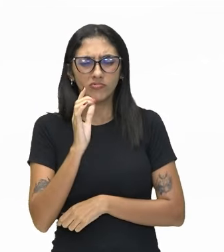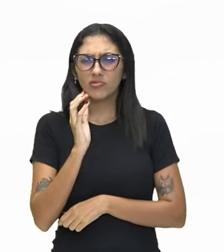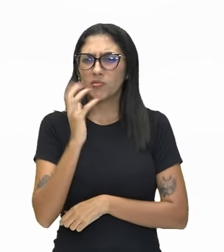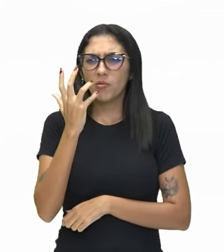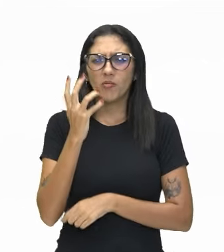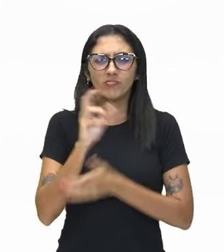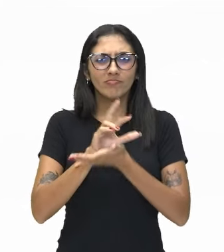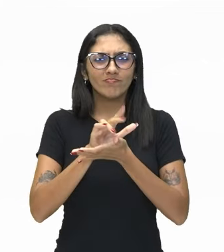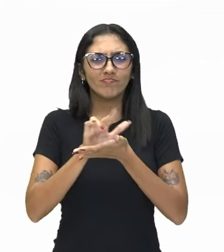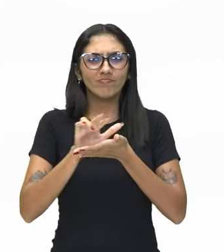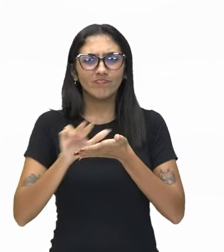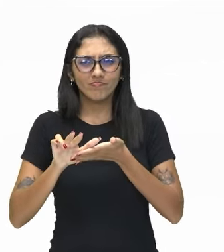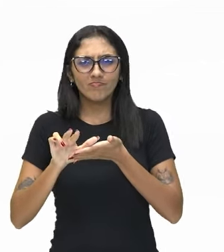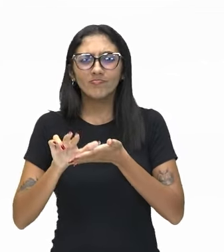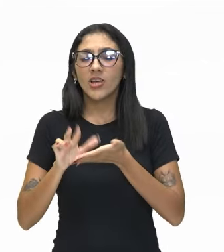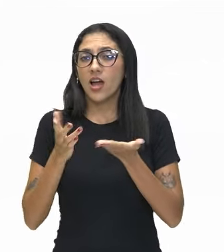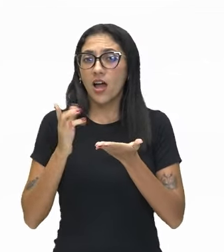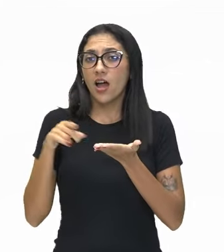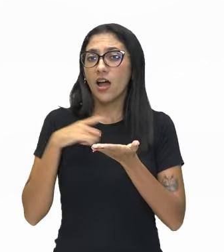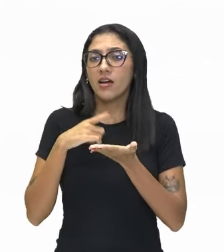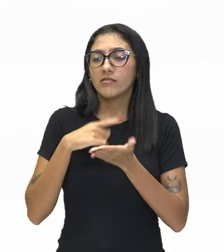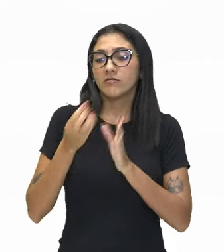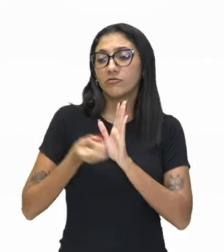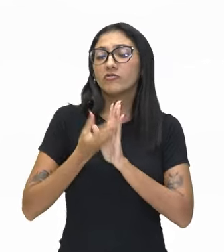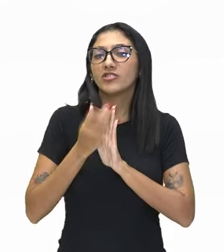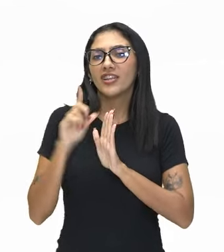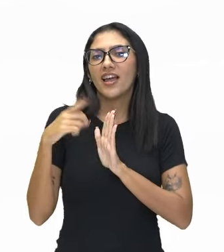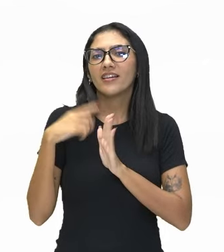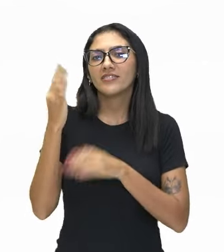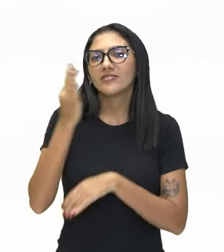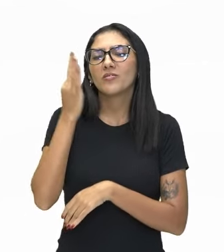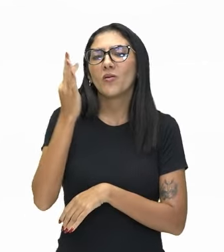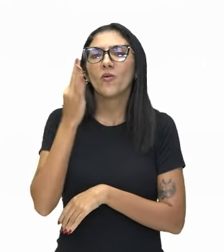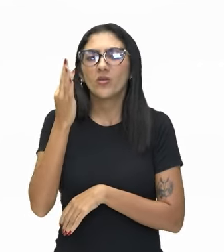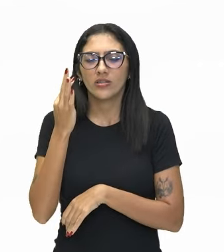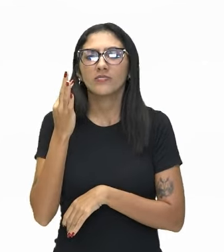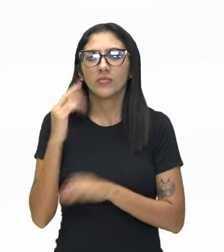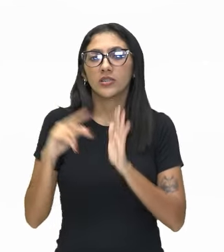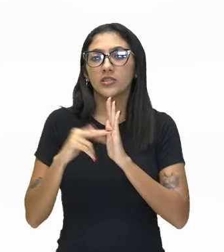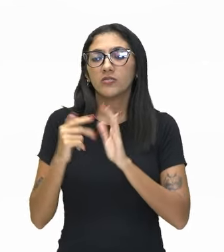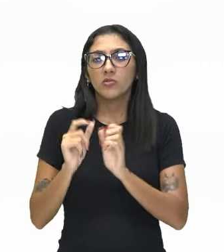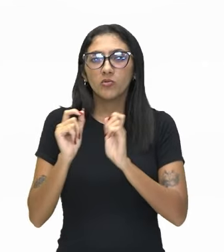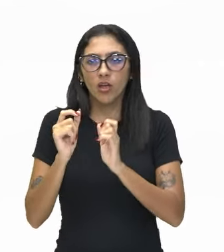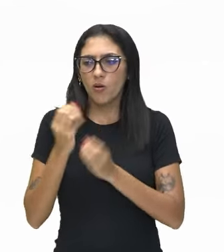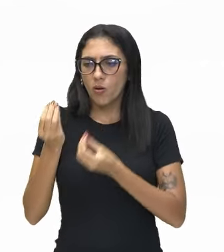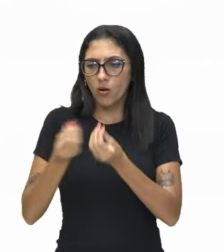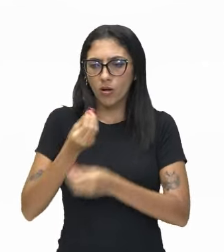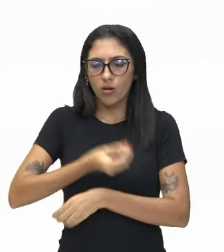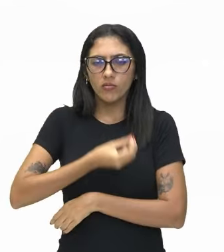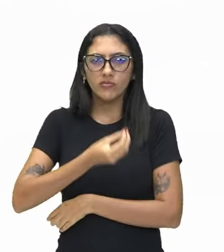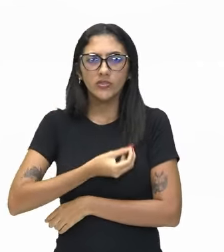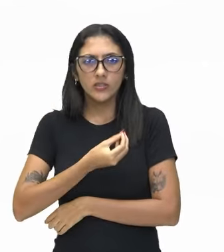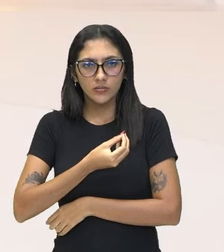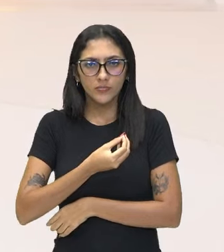aí surge o existencialismo, que vai focar aonde? Na existência humana. E aí o existencialismo traz para nós a ideia do ser